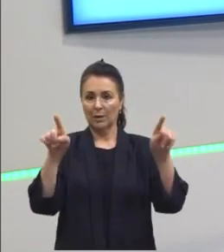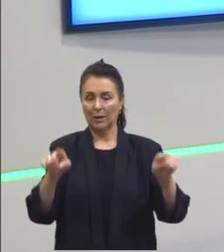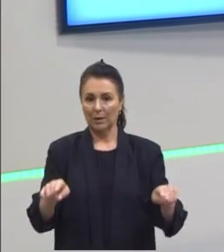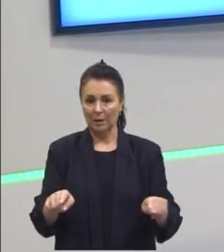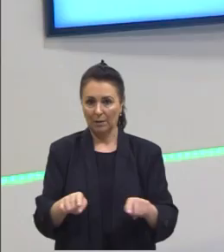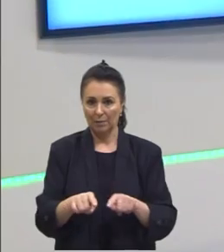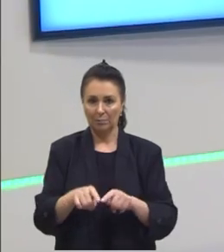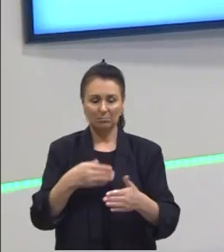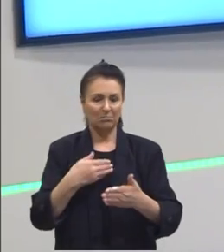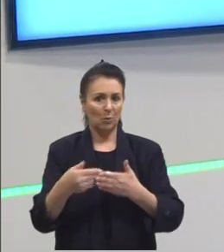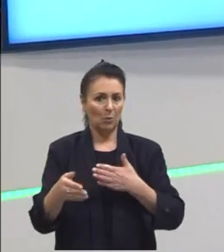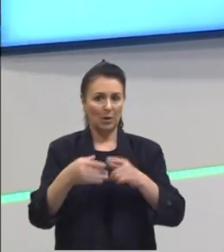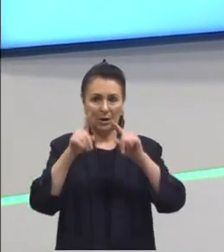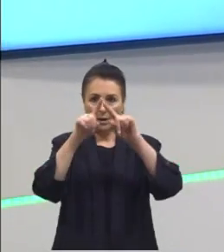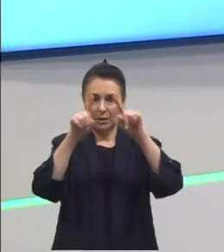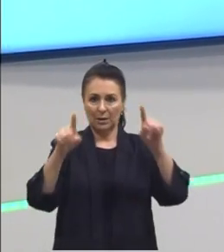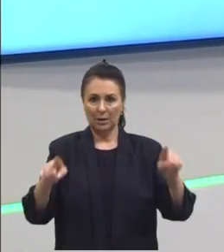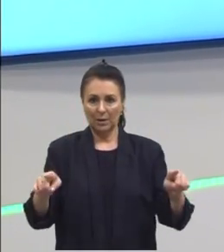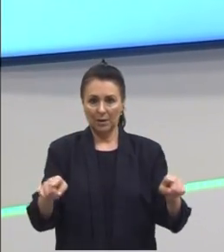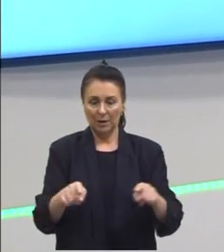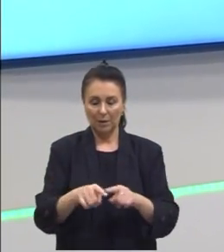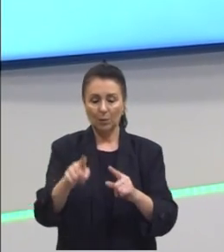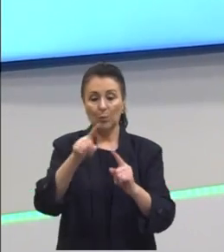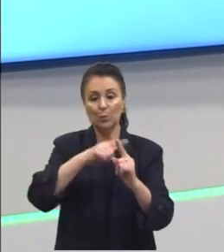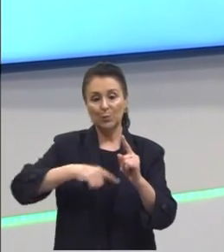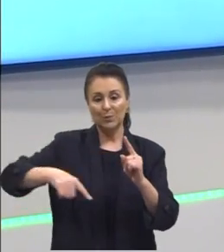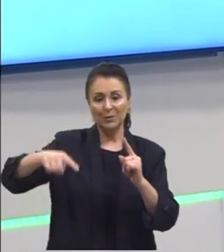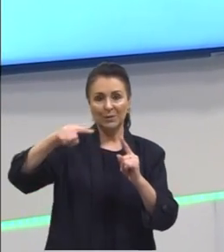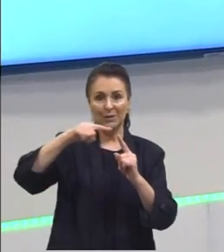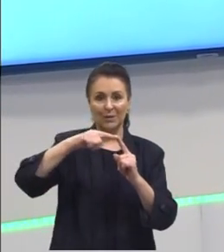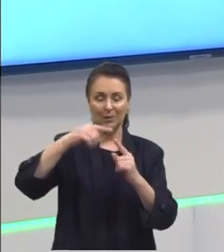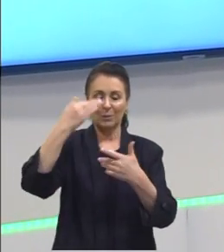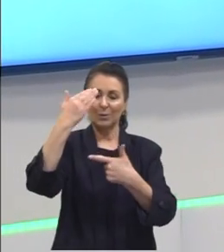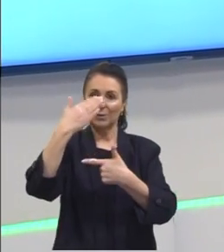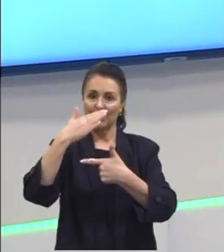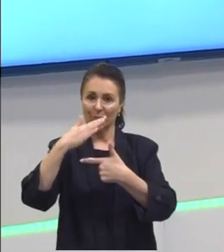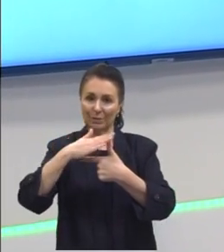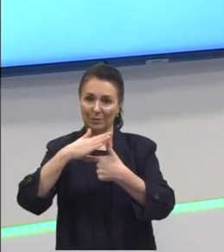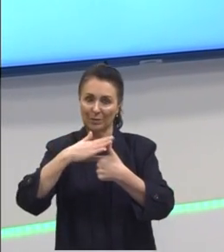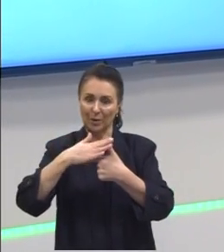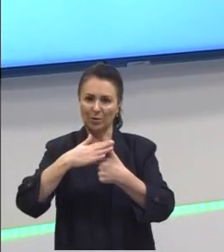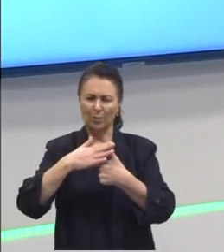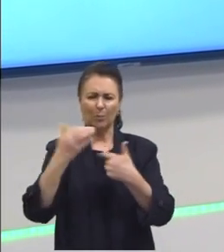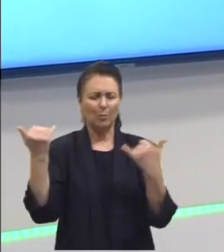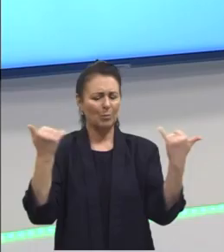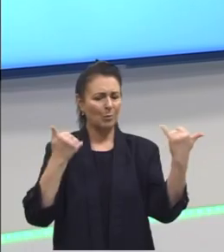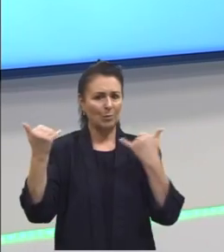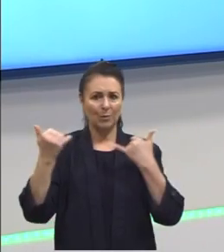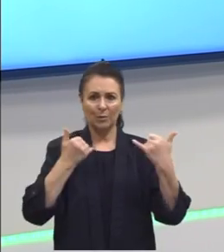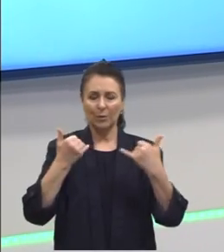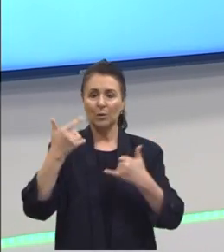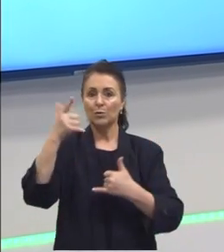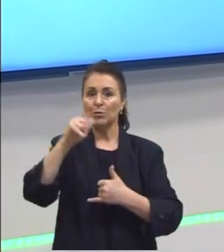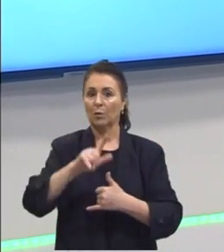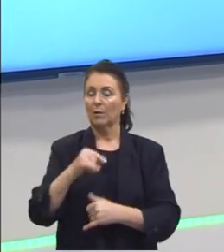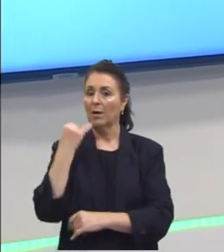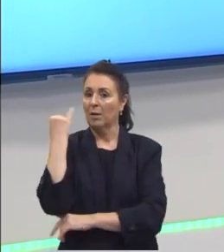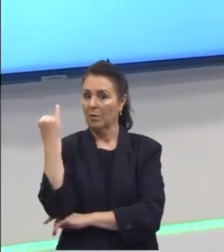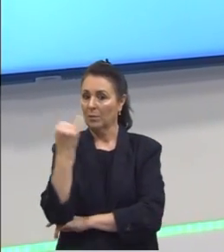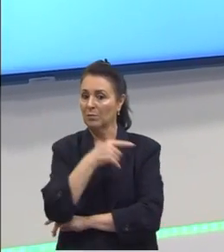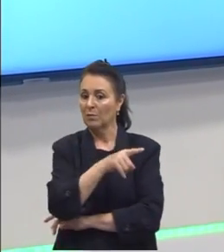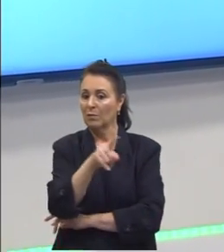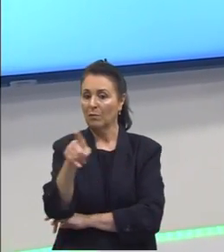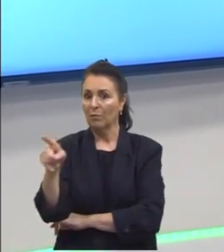triângulo qualquer o círculo trigonométrico são muitas informações destaco novamente a importância de